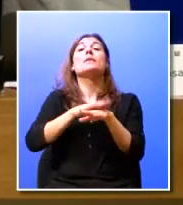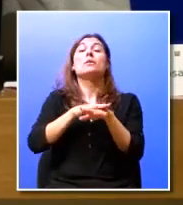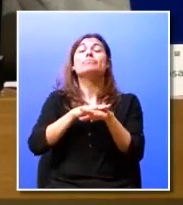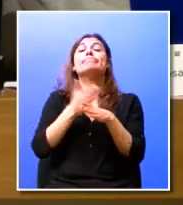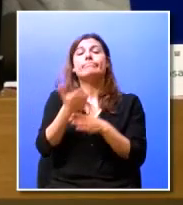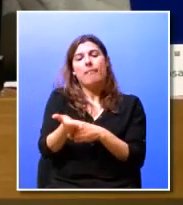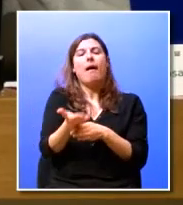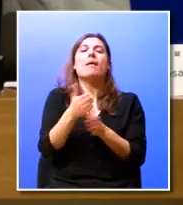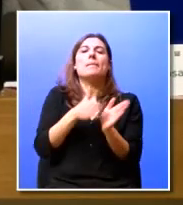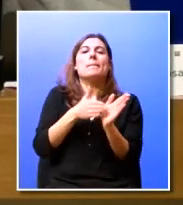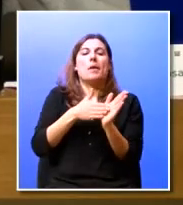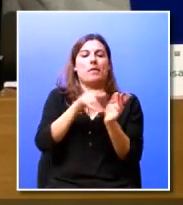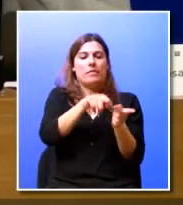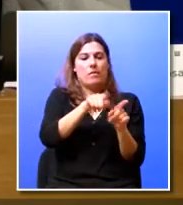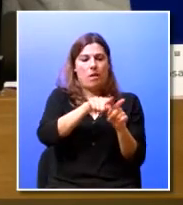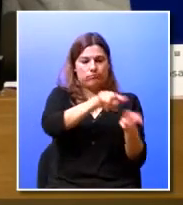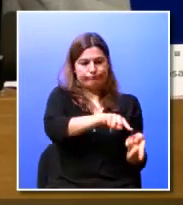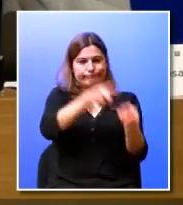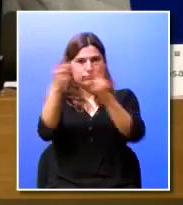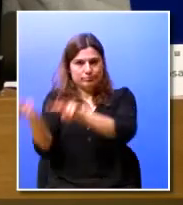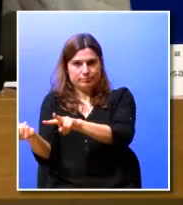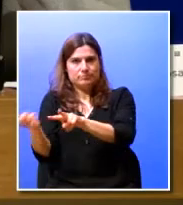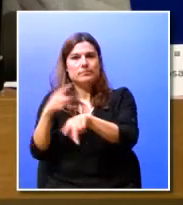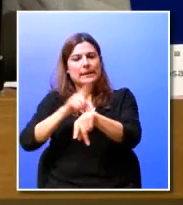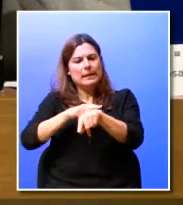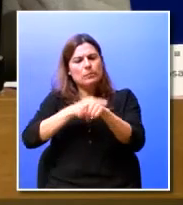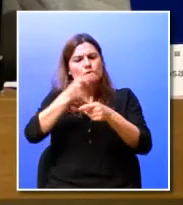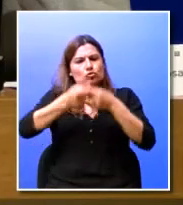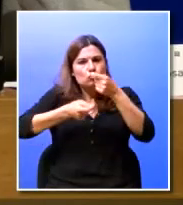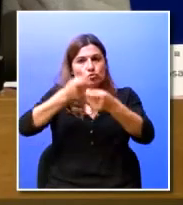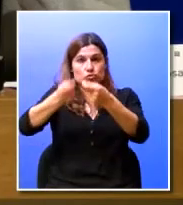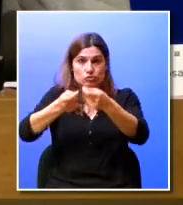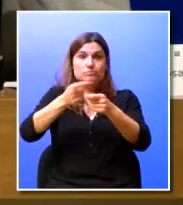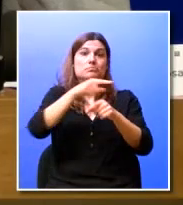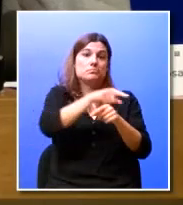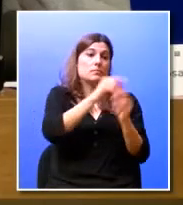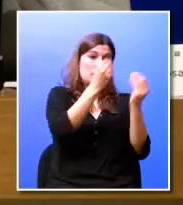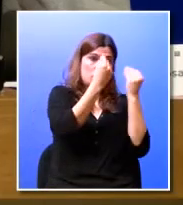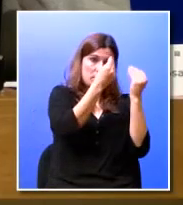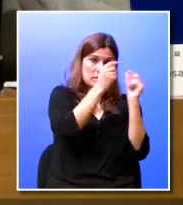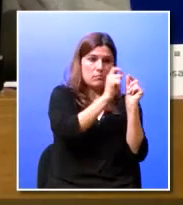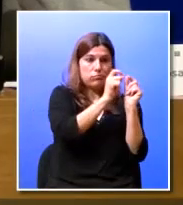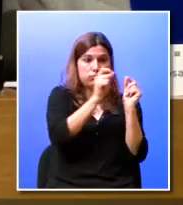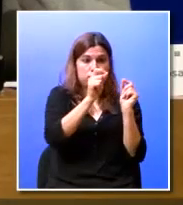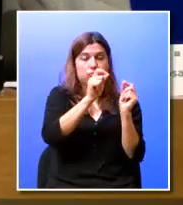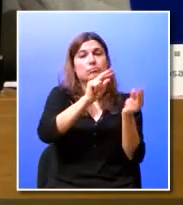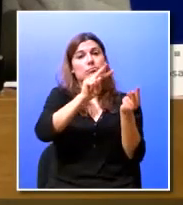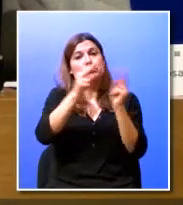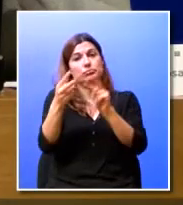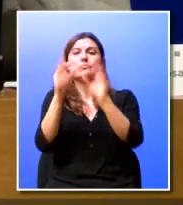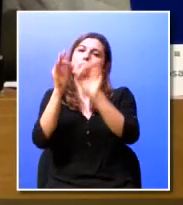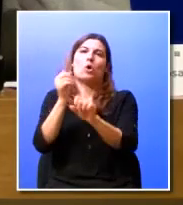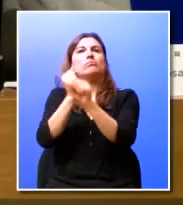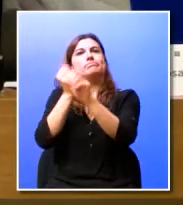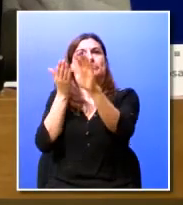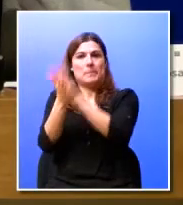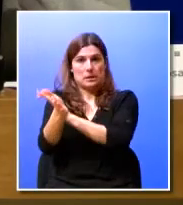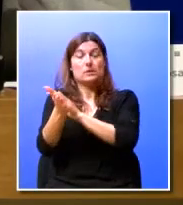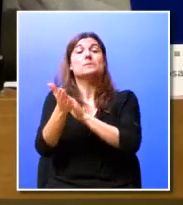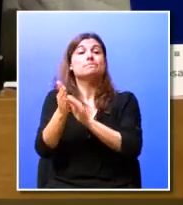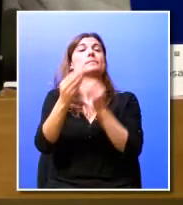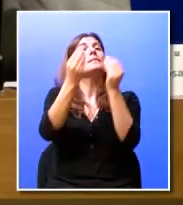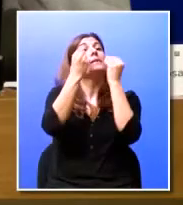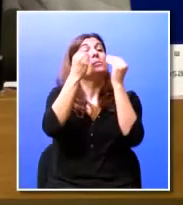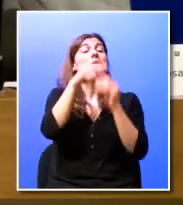assegurada uma transição gradual da formação para o emprego. A formação em contexto de trabalho permite,